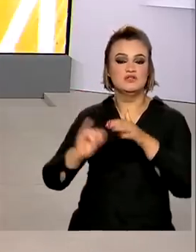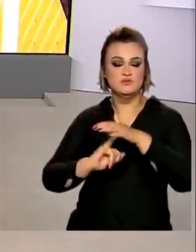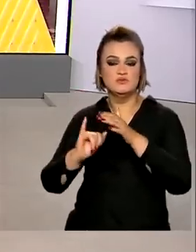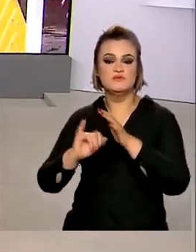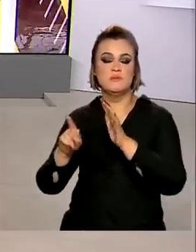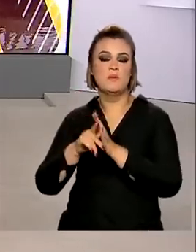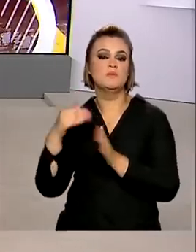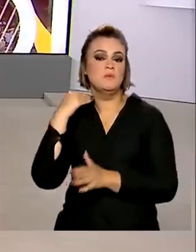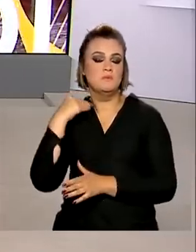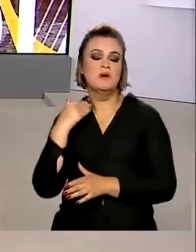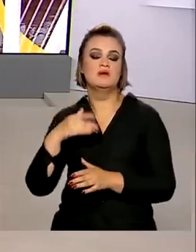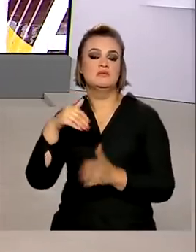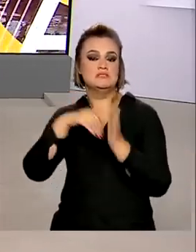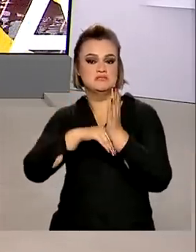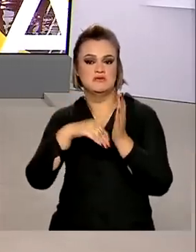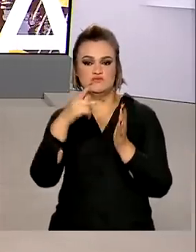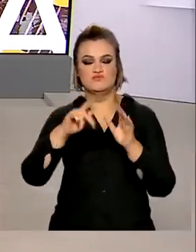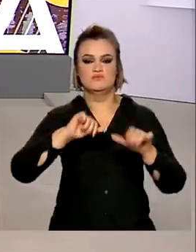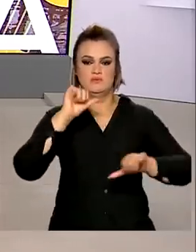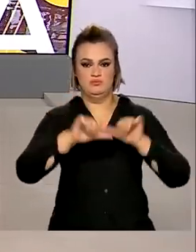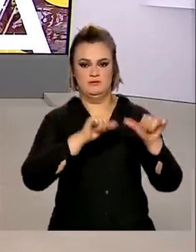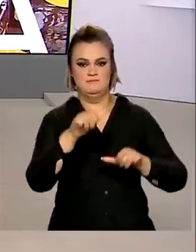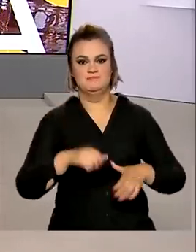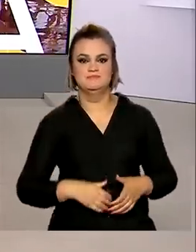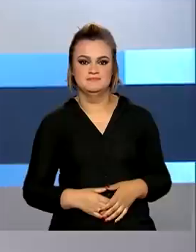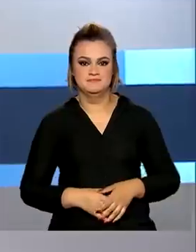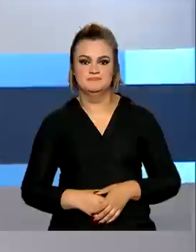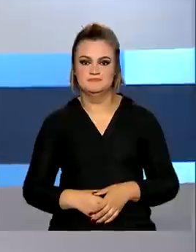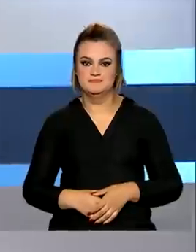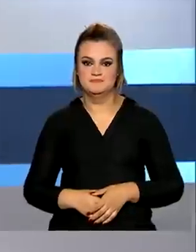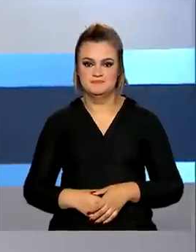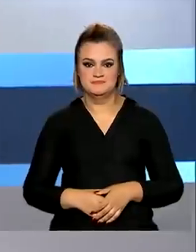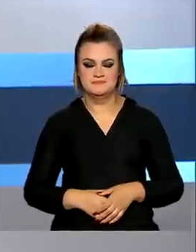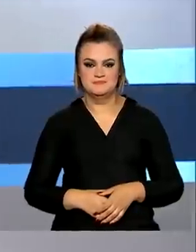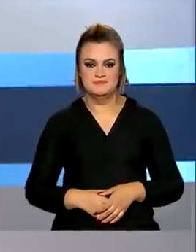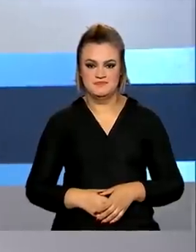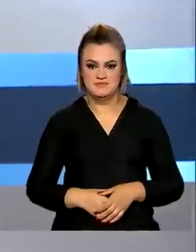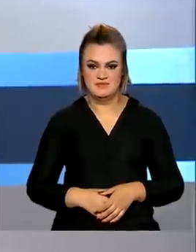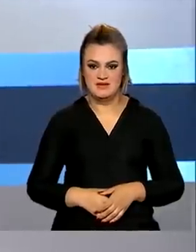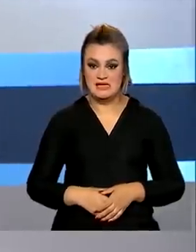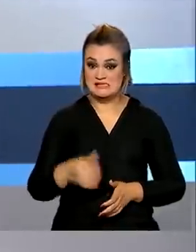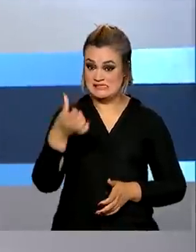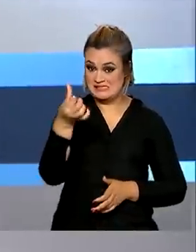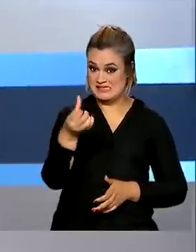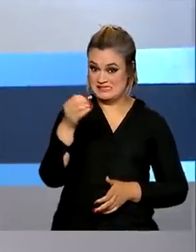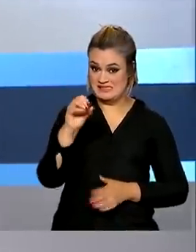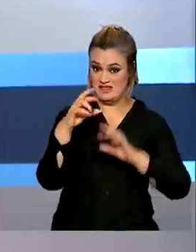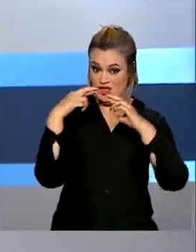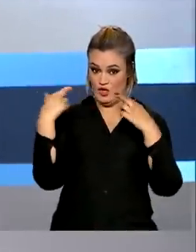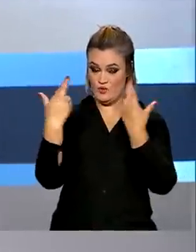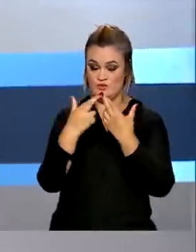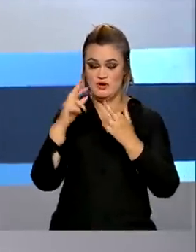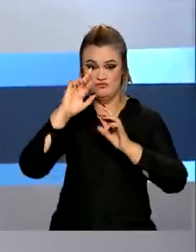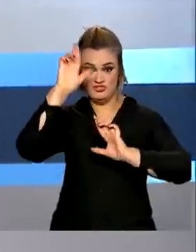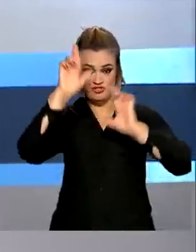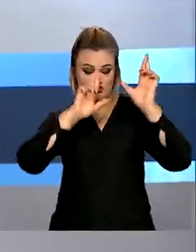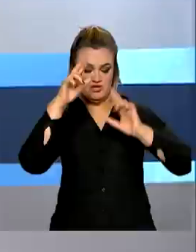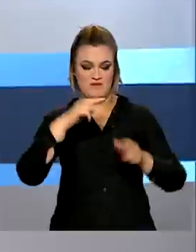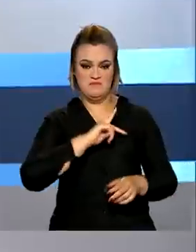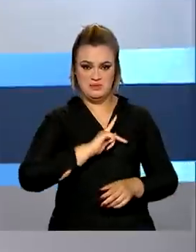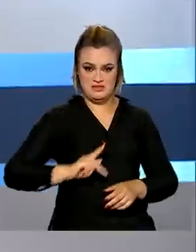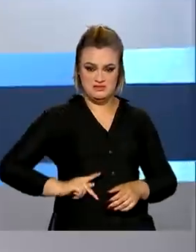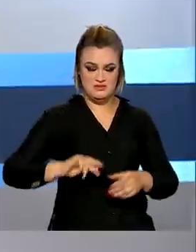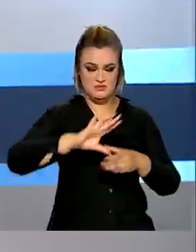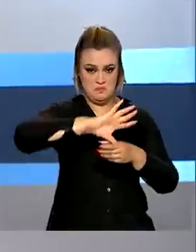financeira e trocar as senhas de movimentação das contas. A 60ª Cúpula de Chefes de Estado do